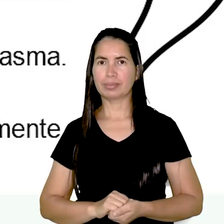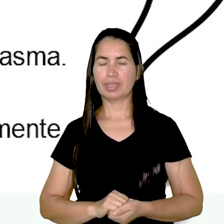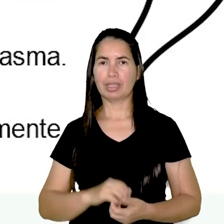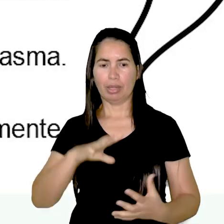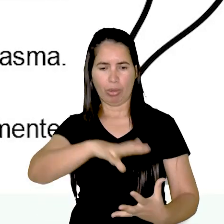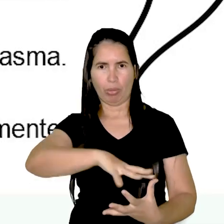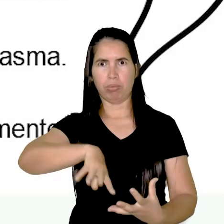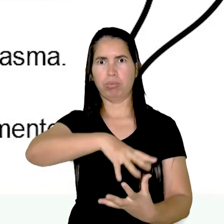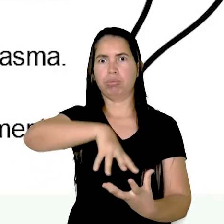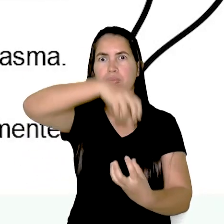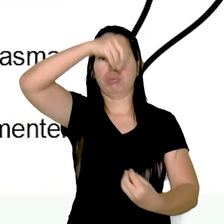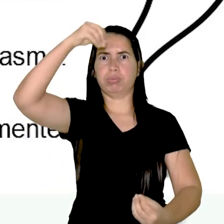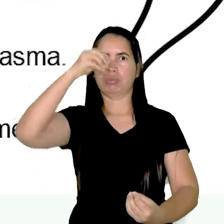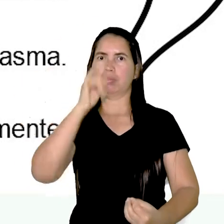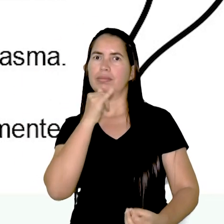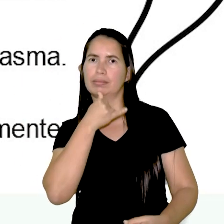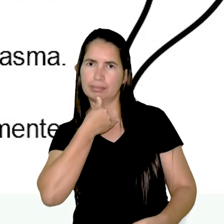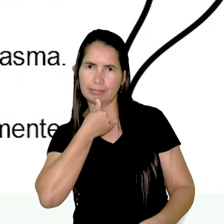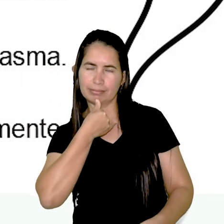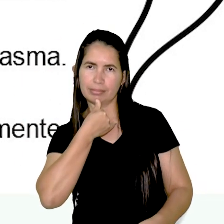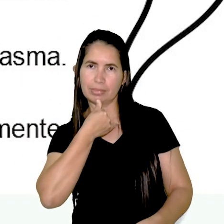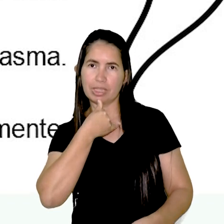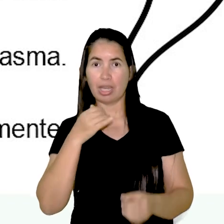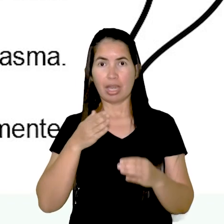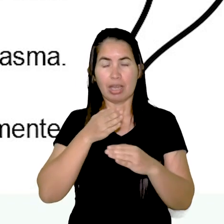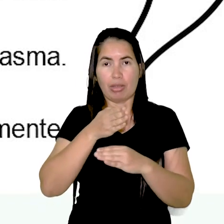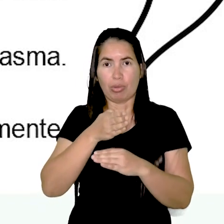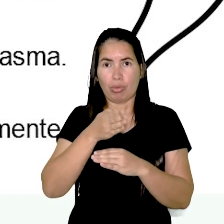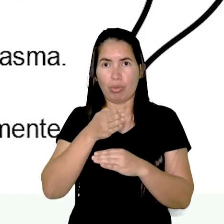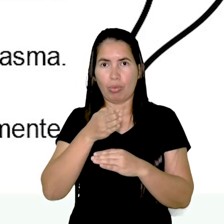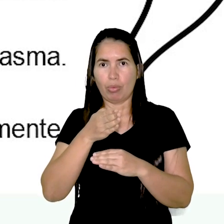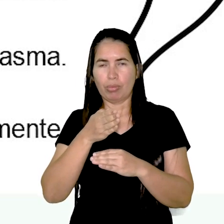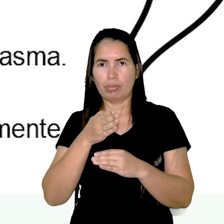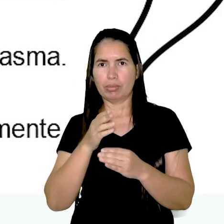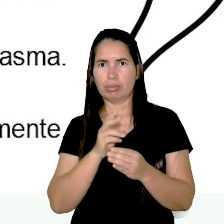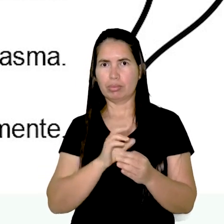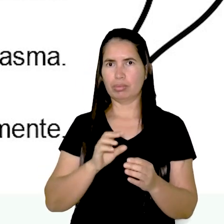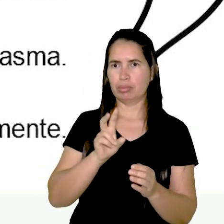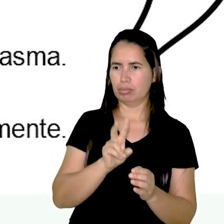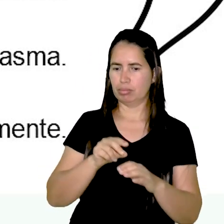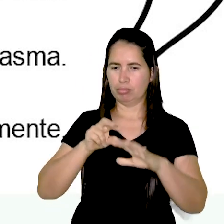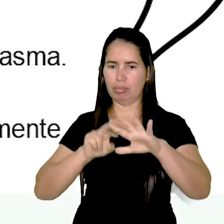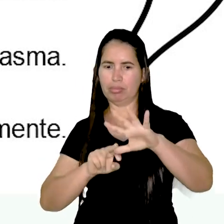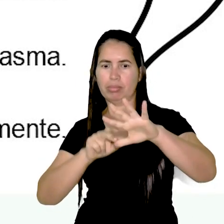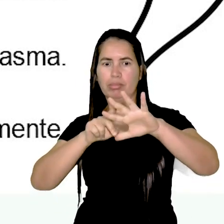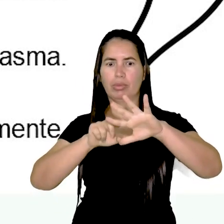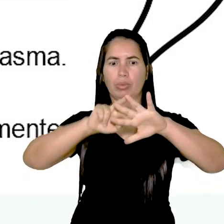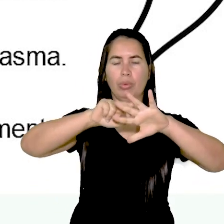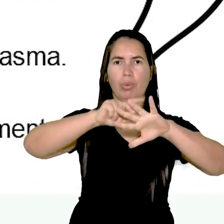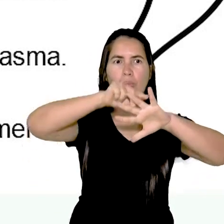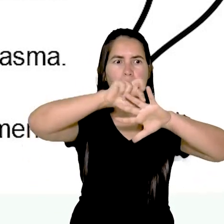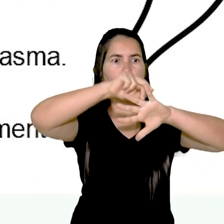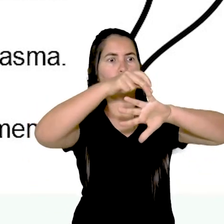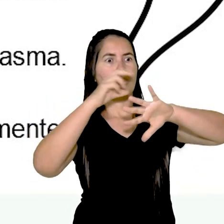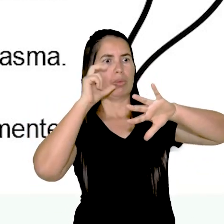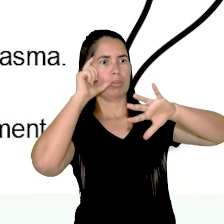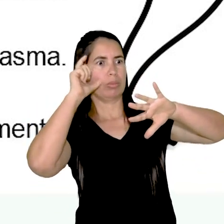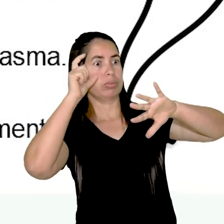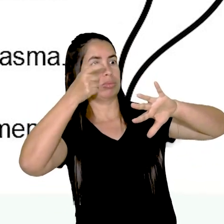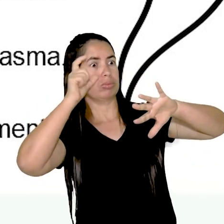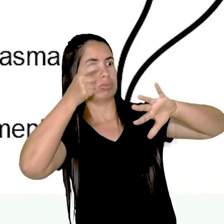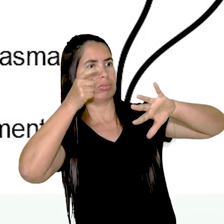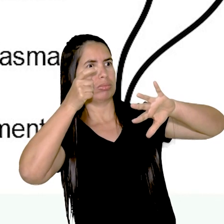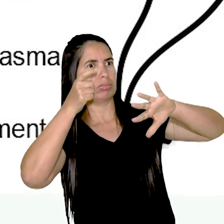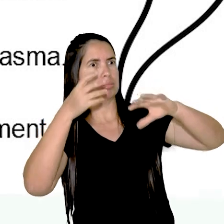Fantasmas chateados. Ela entrou, subiu as escadas, curiosa para saber de onde vinha